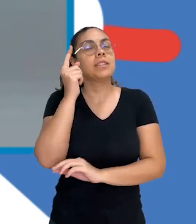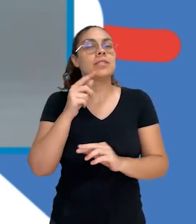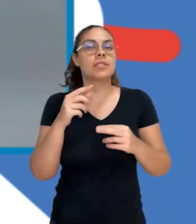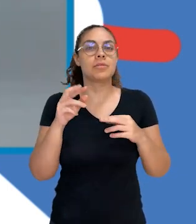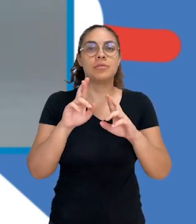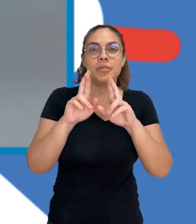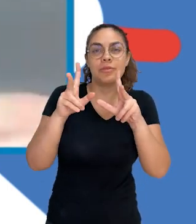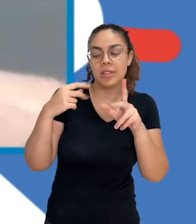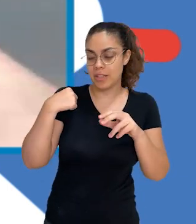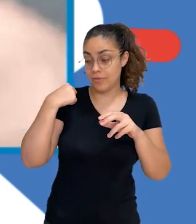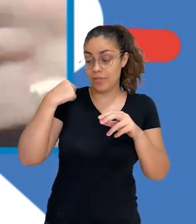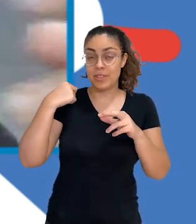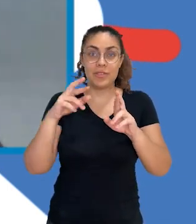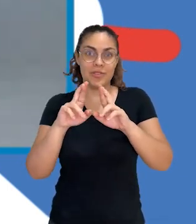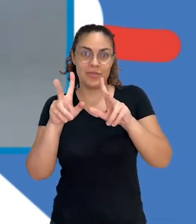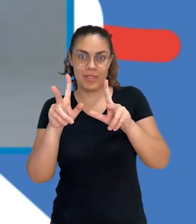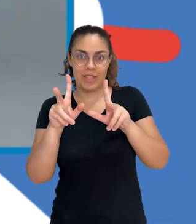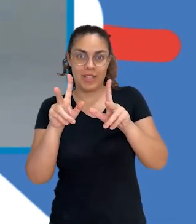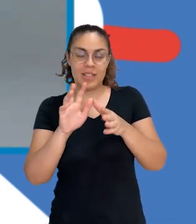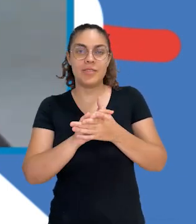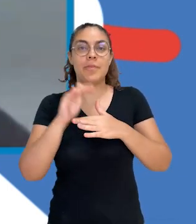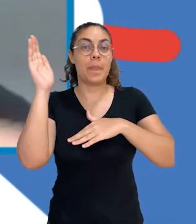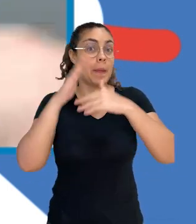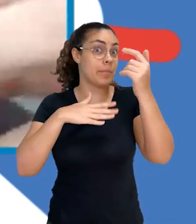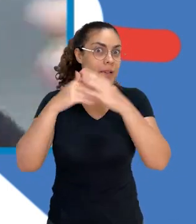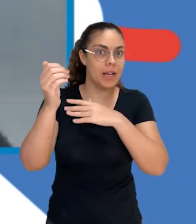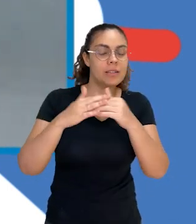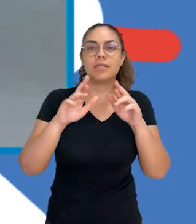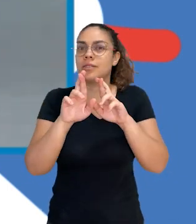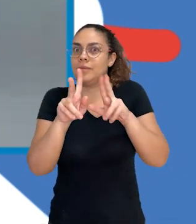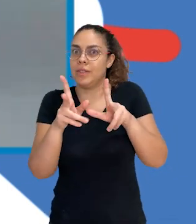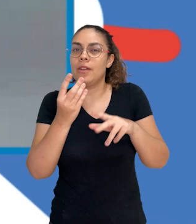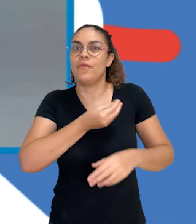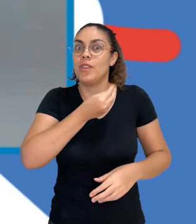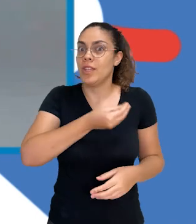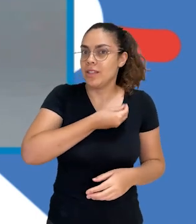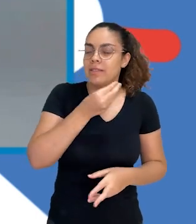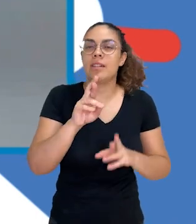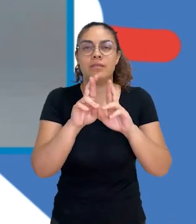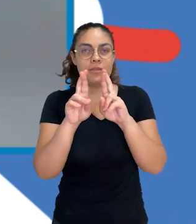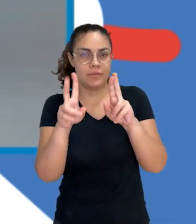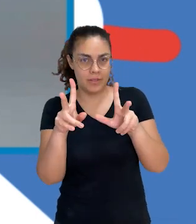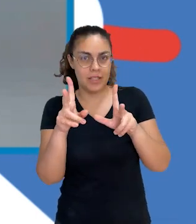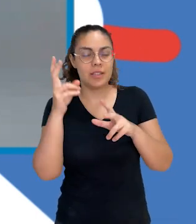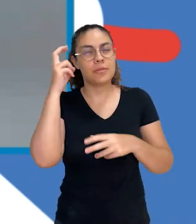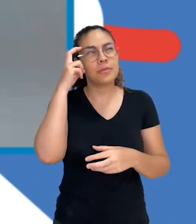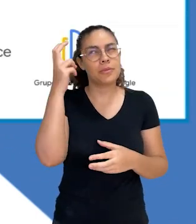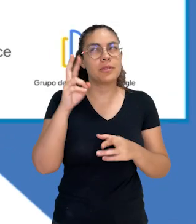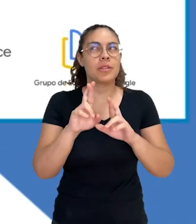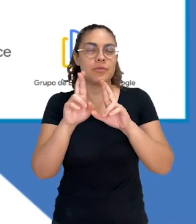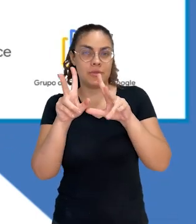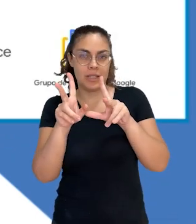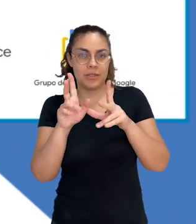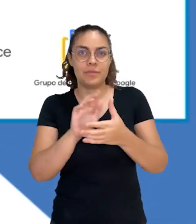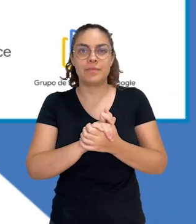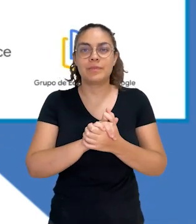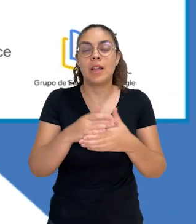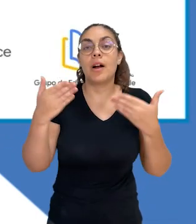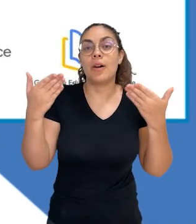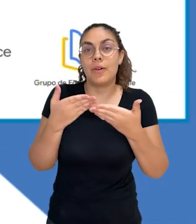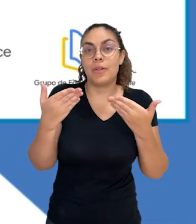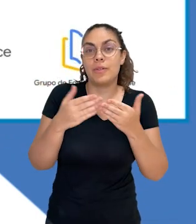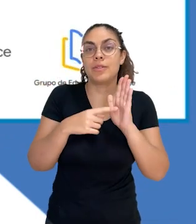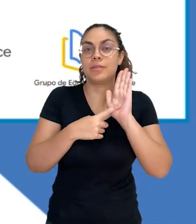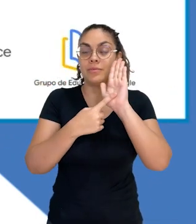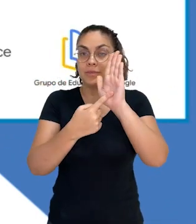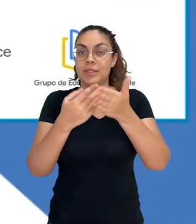se vestem diferentes, agem diferentes, têm formas de ação cultural tão diferentes. Hoje eu trouxe para